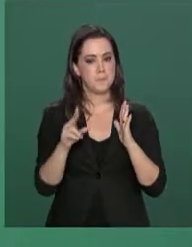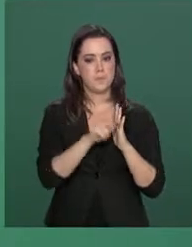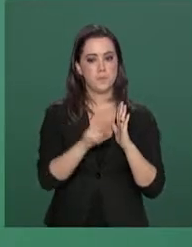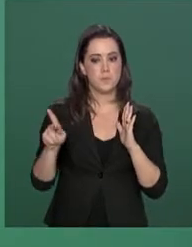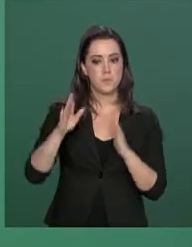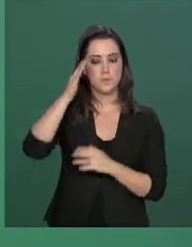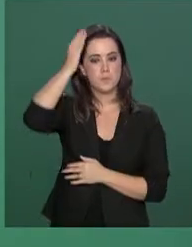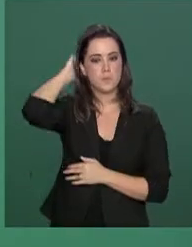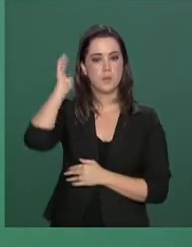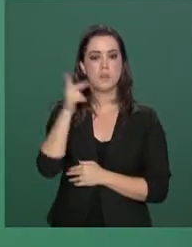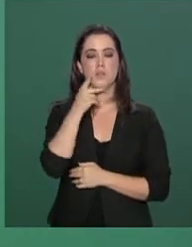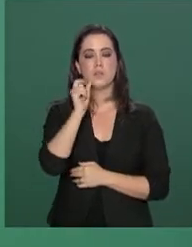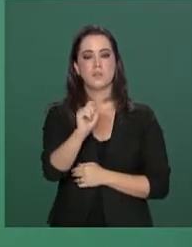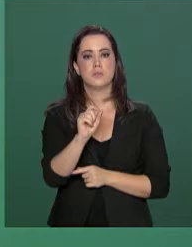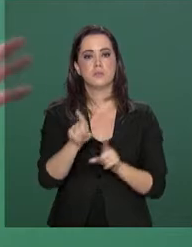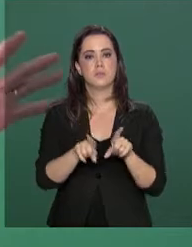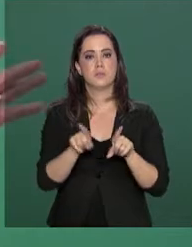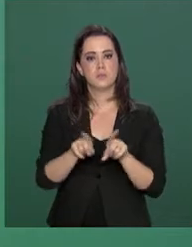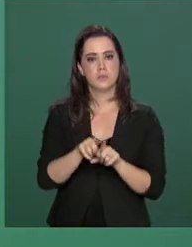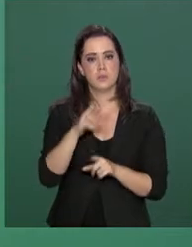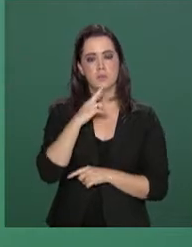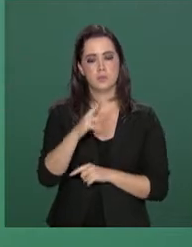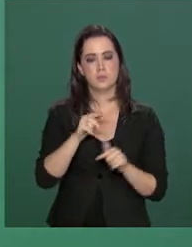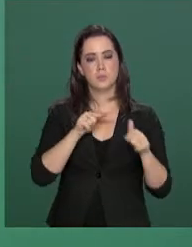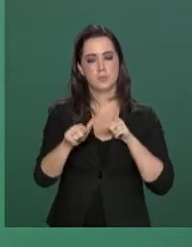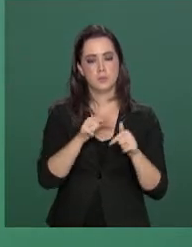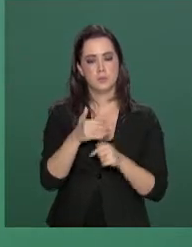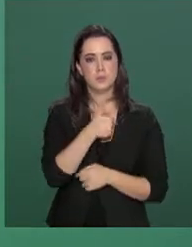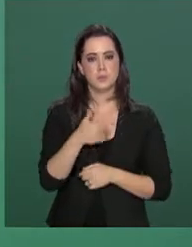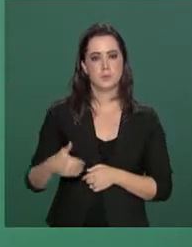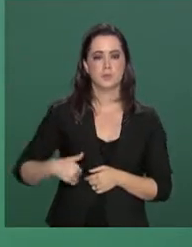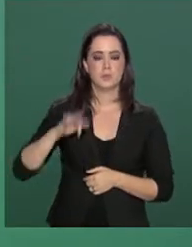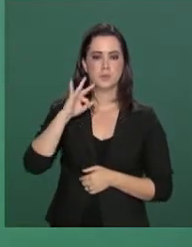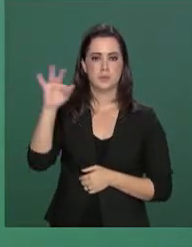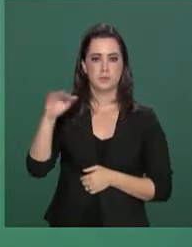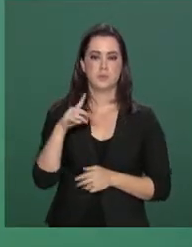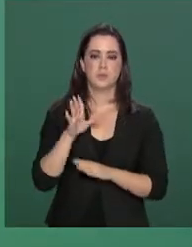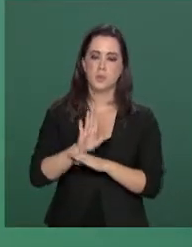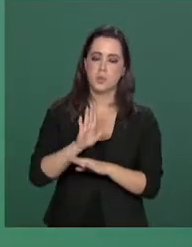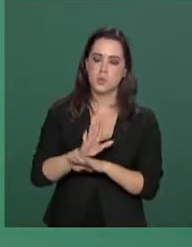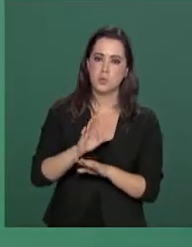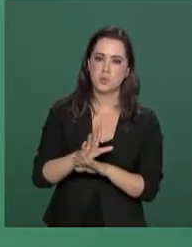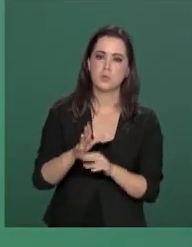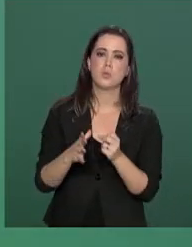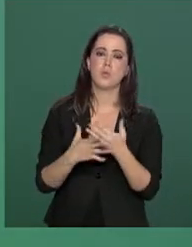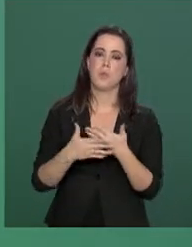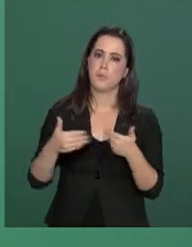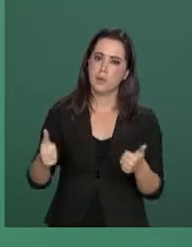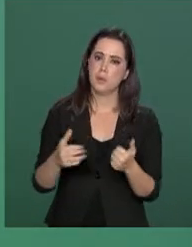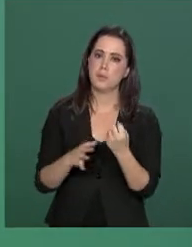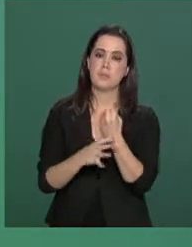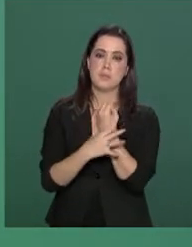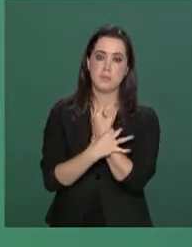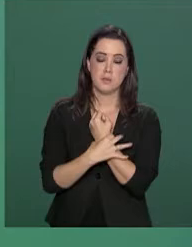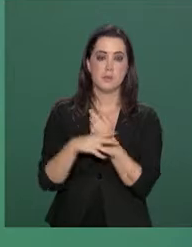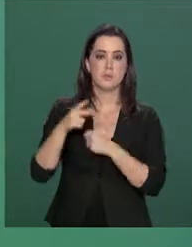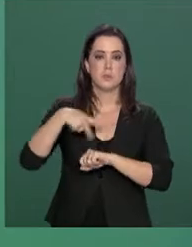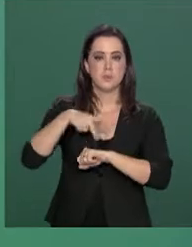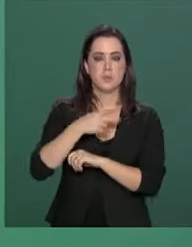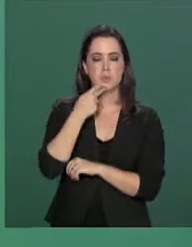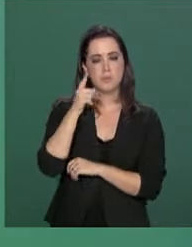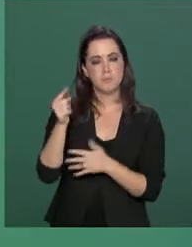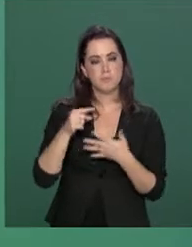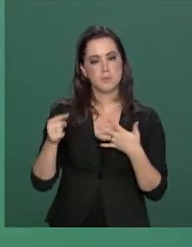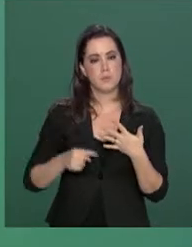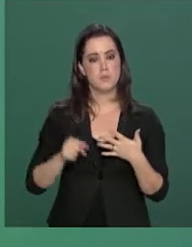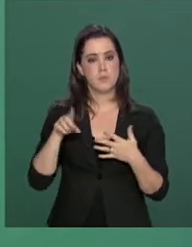o presidente Michel Temer falou sobre a atuação do governo federal para reforçar a segurança pública no país e citou a